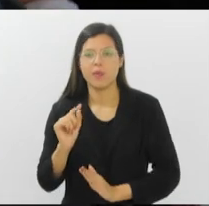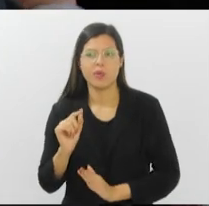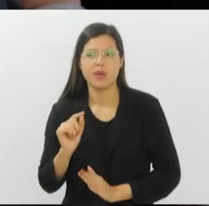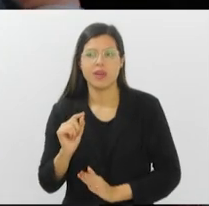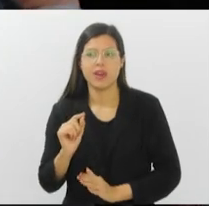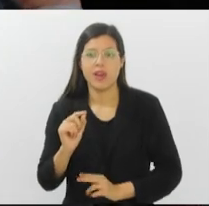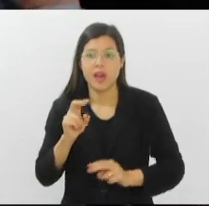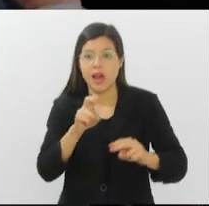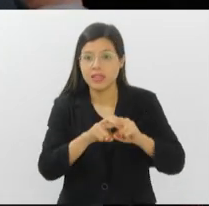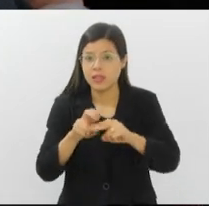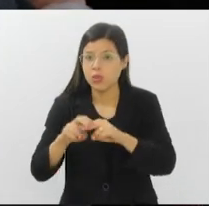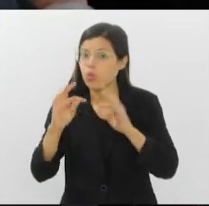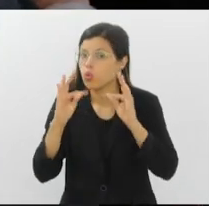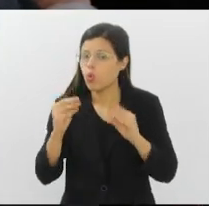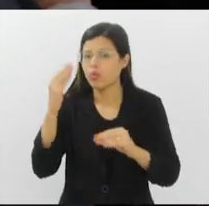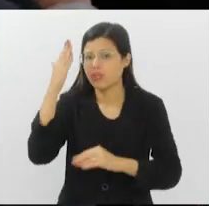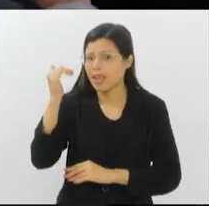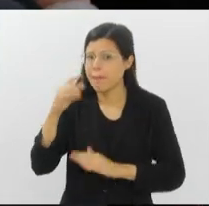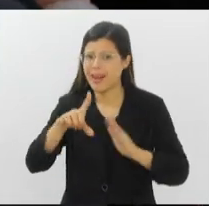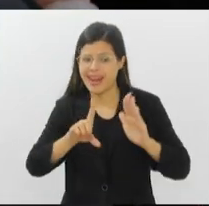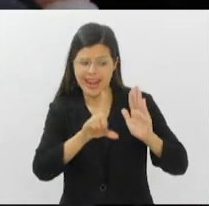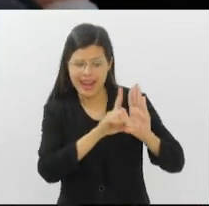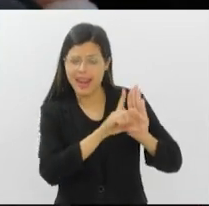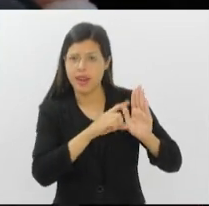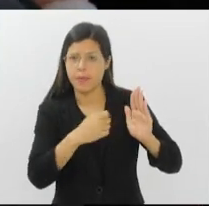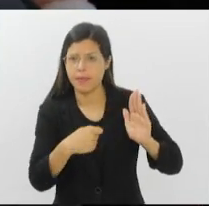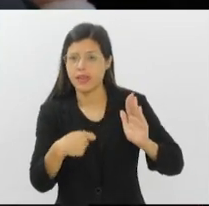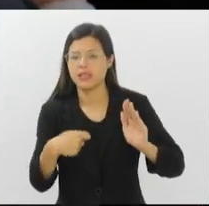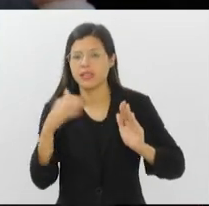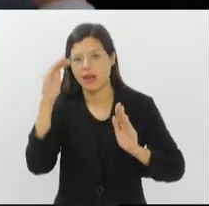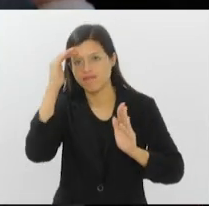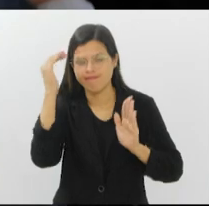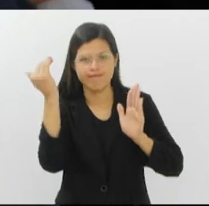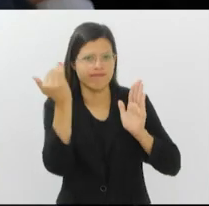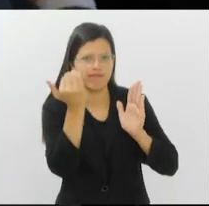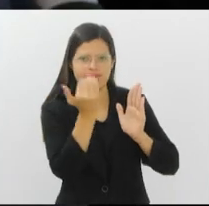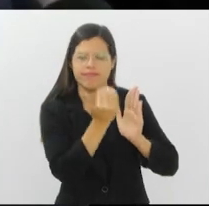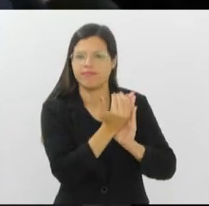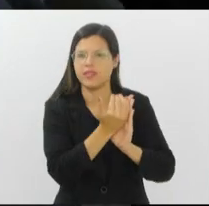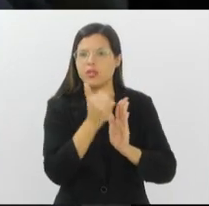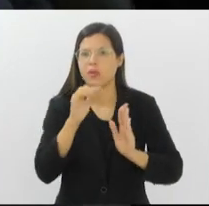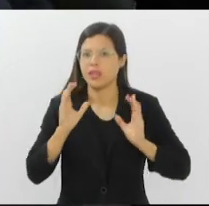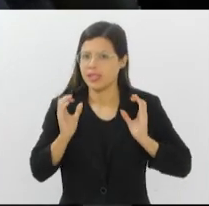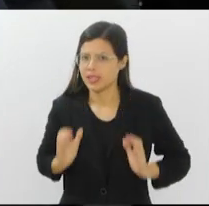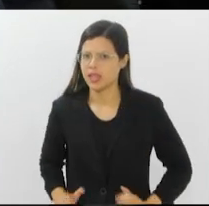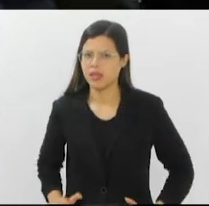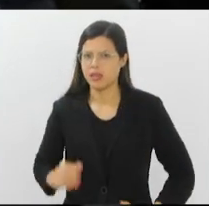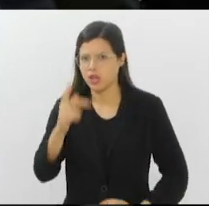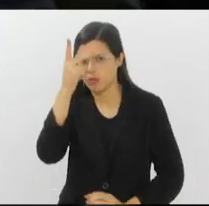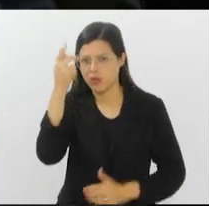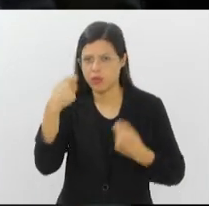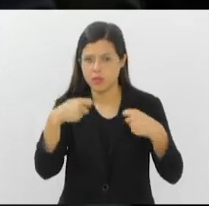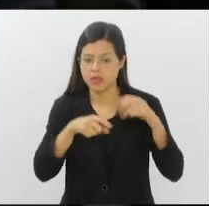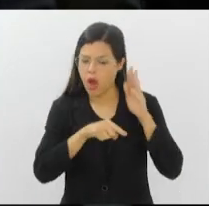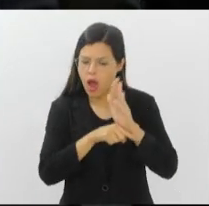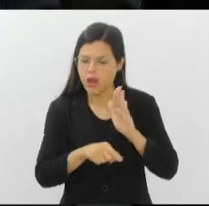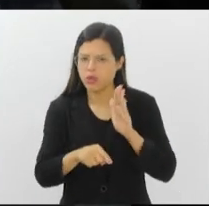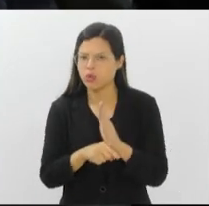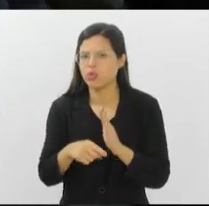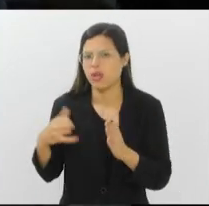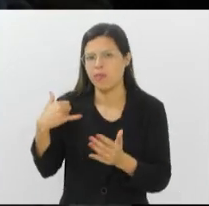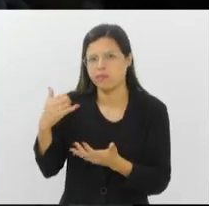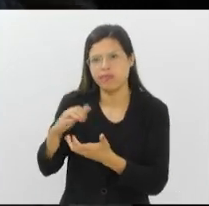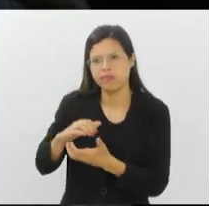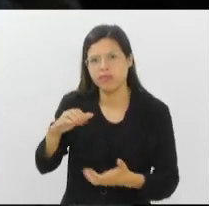assentos que todos sabem que isso é uma lei e que tem que ser cumprida e que é uma cidadania, que as pessoas têm que ajudar as pessoas idosas